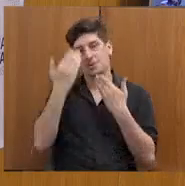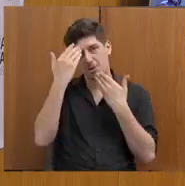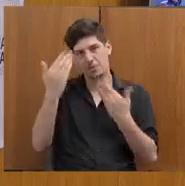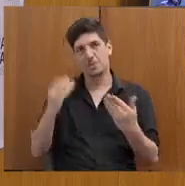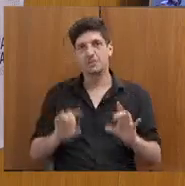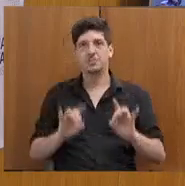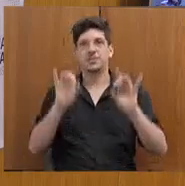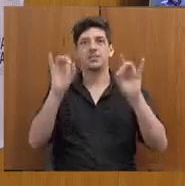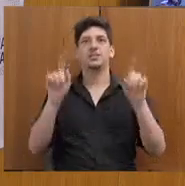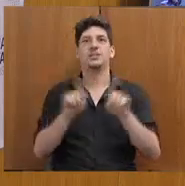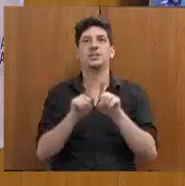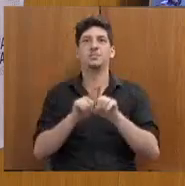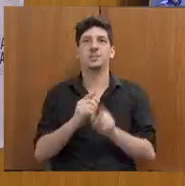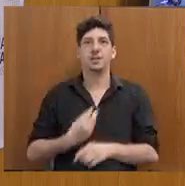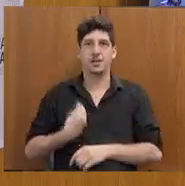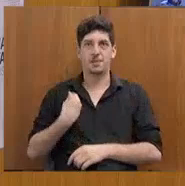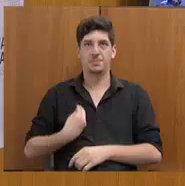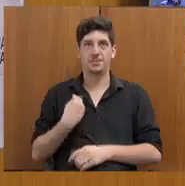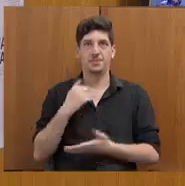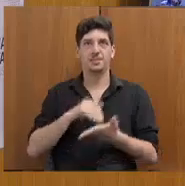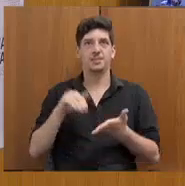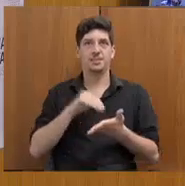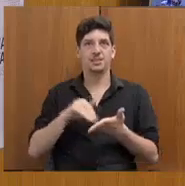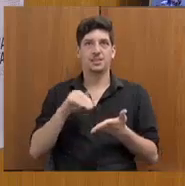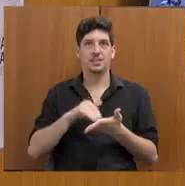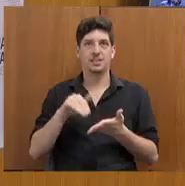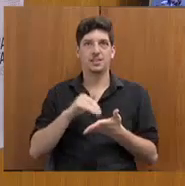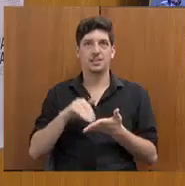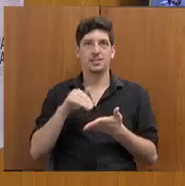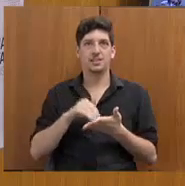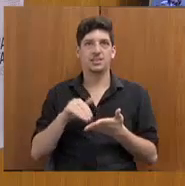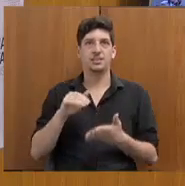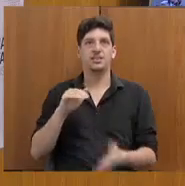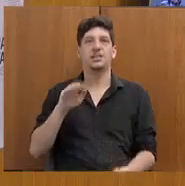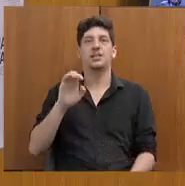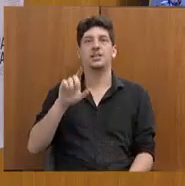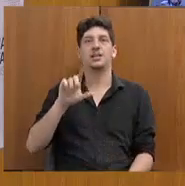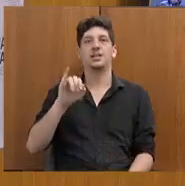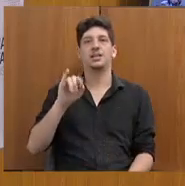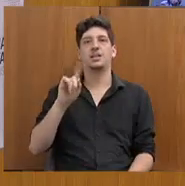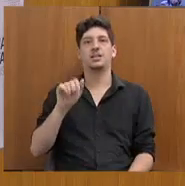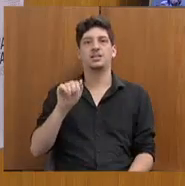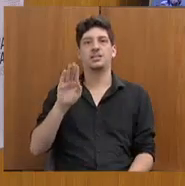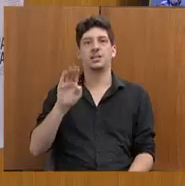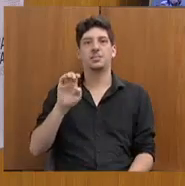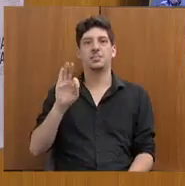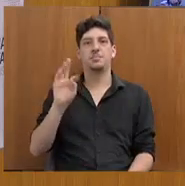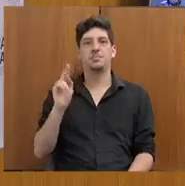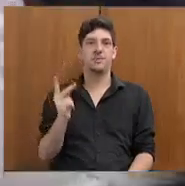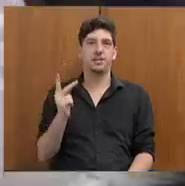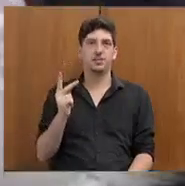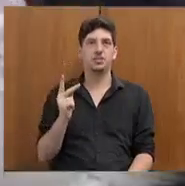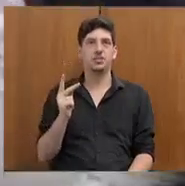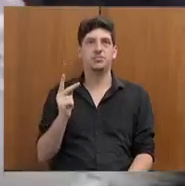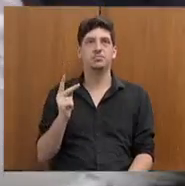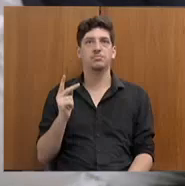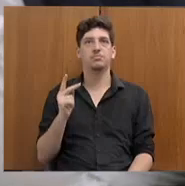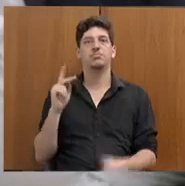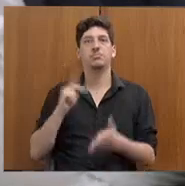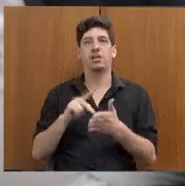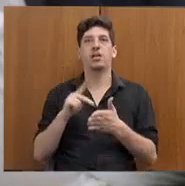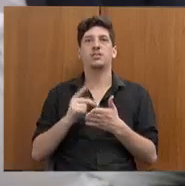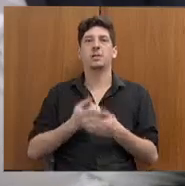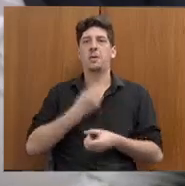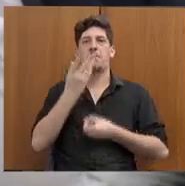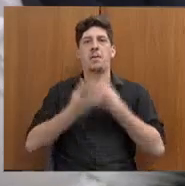a presença da secretária, excelentíssima Elisabeth Jucá, que realmente fez uma exposição com